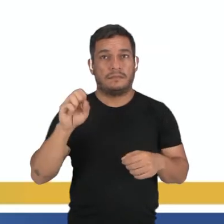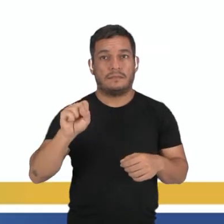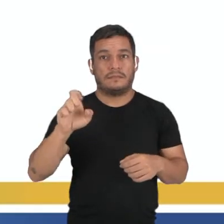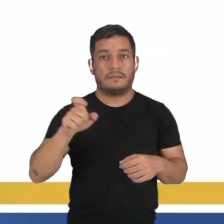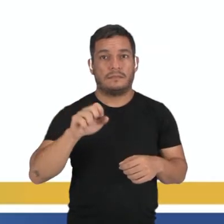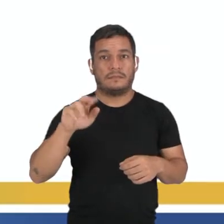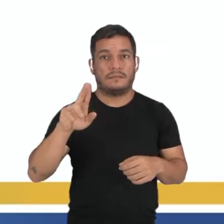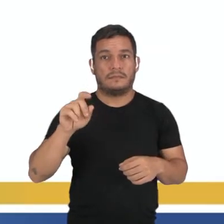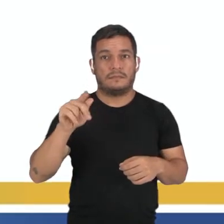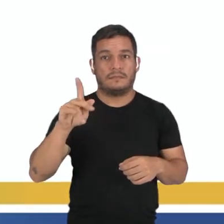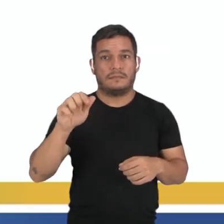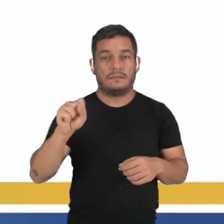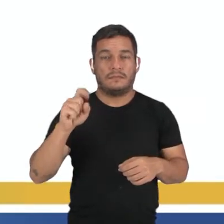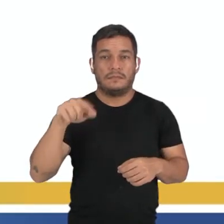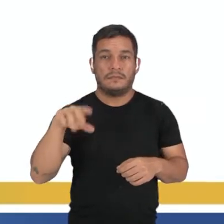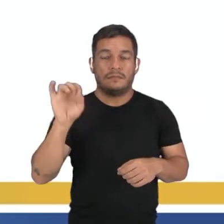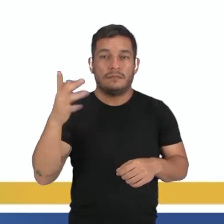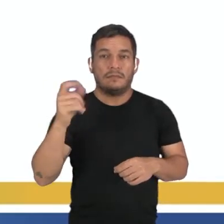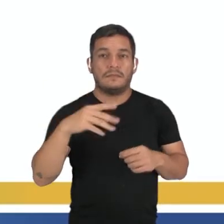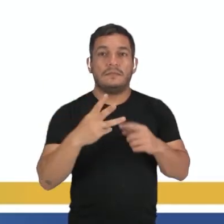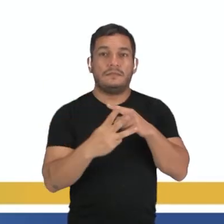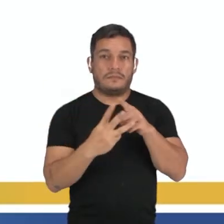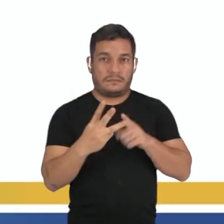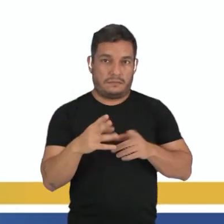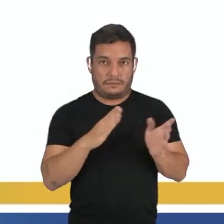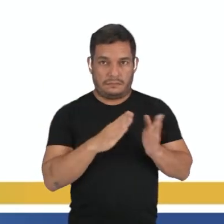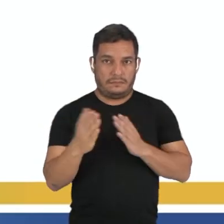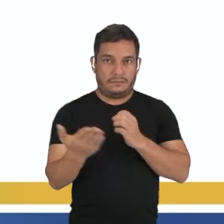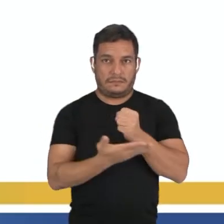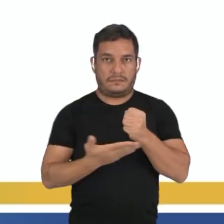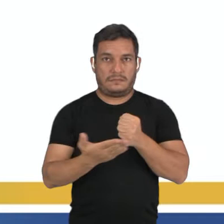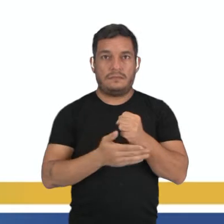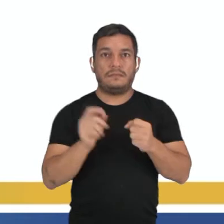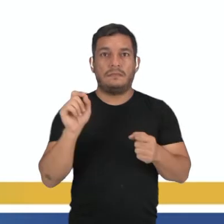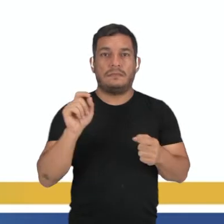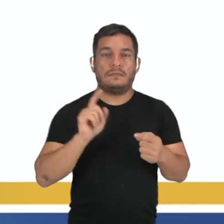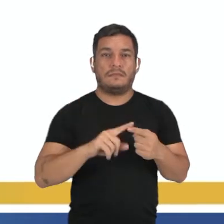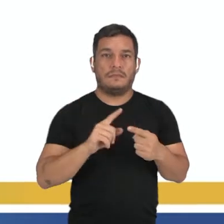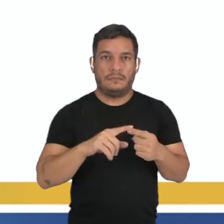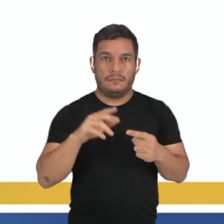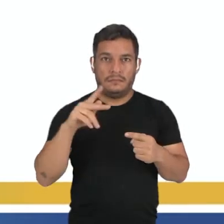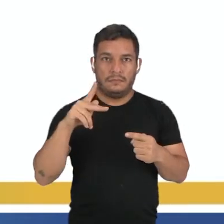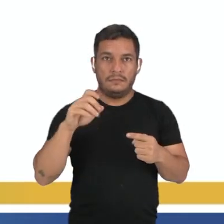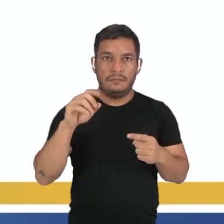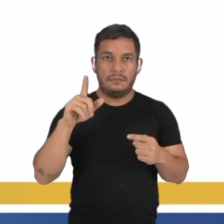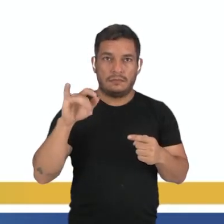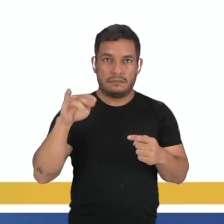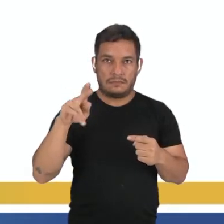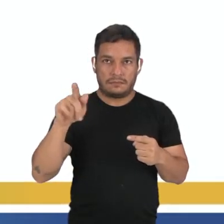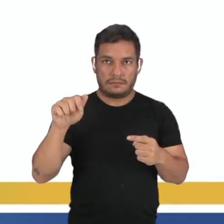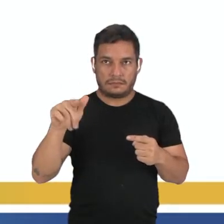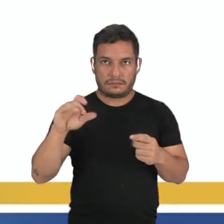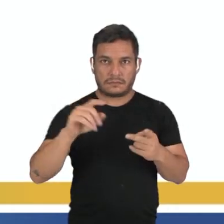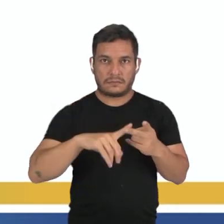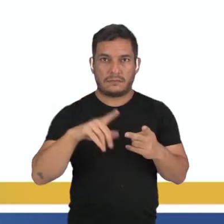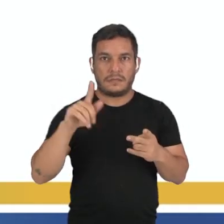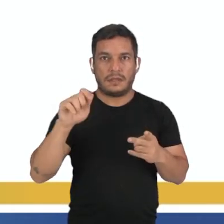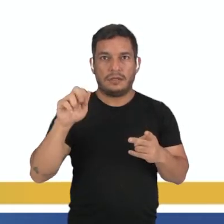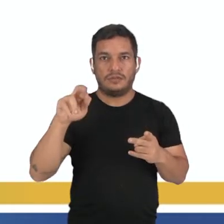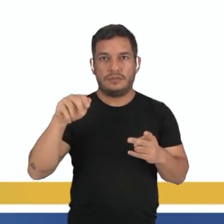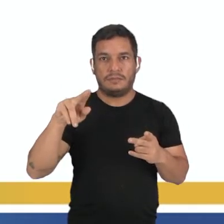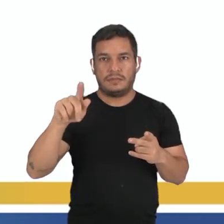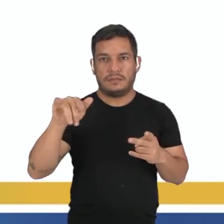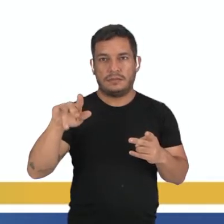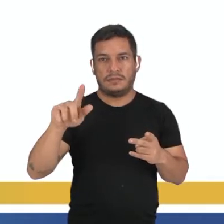sexuada, tá? Que é realizada em três etapas básicas, que são elas a polinização, a germinação do grão de